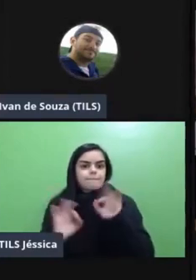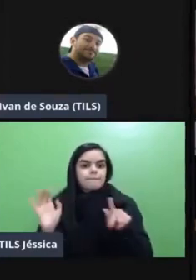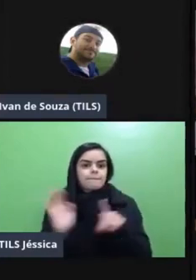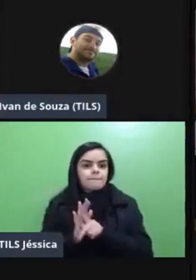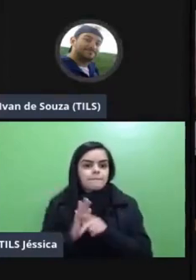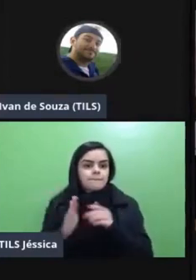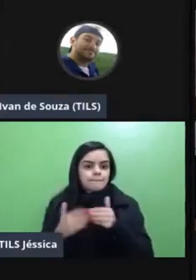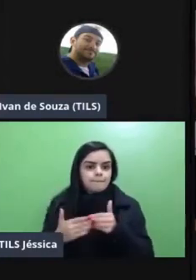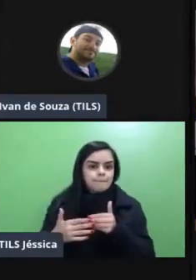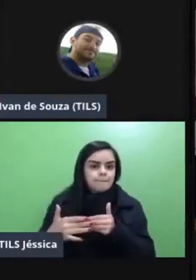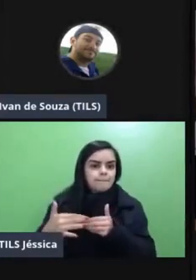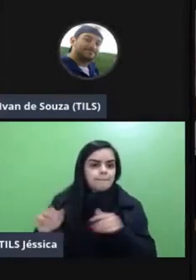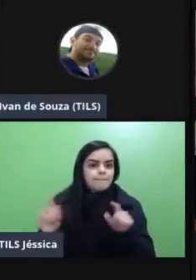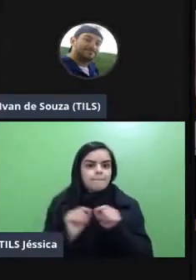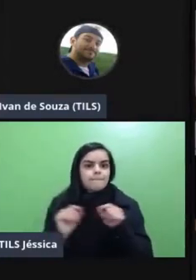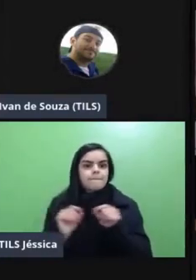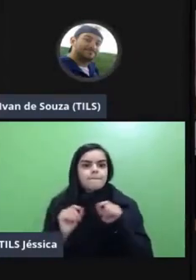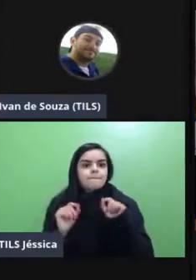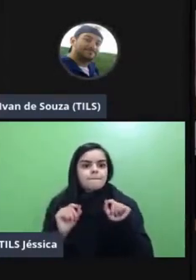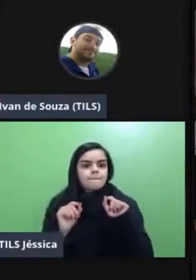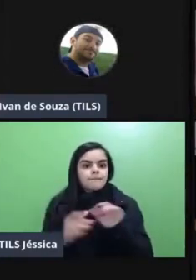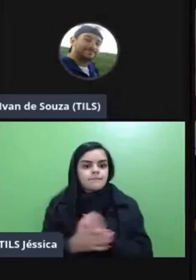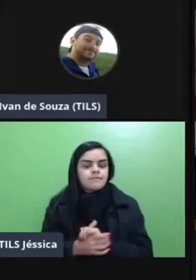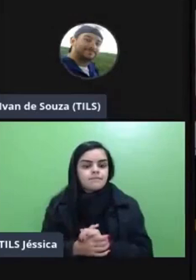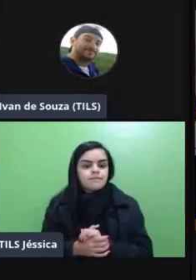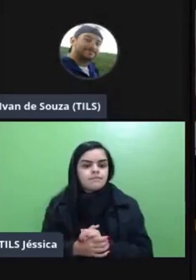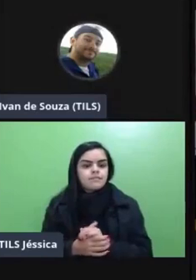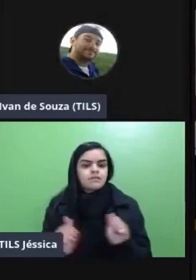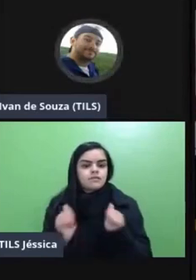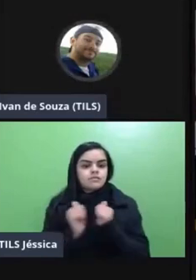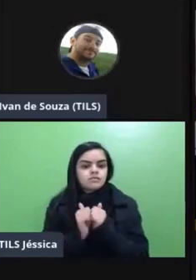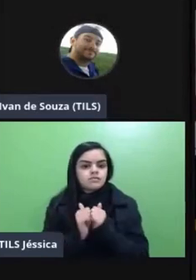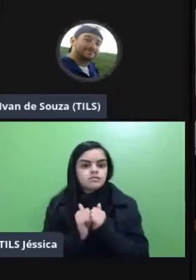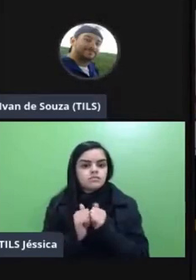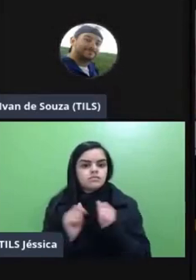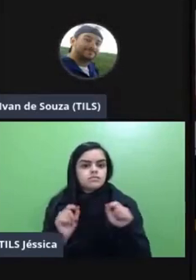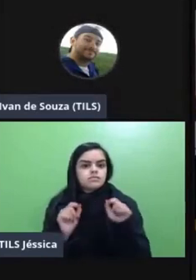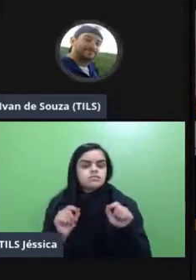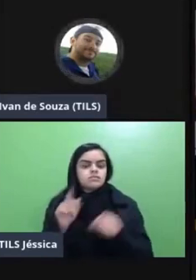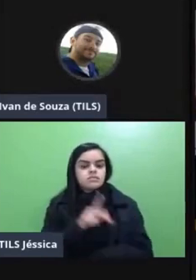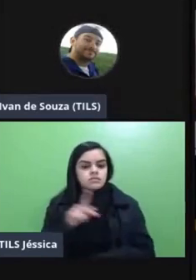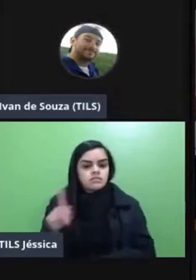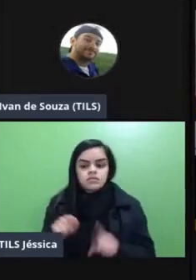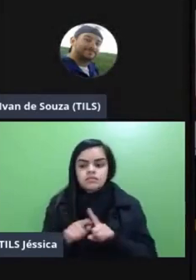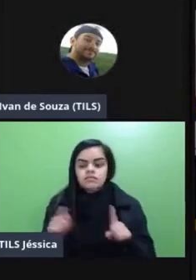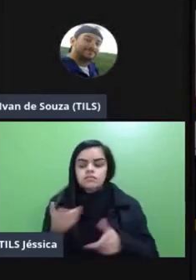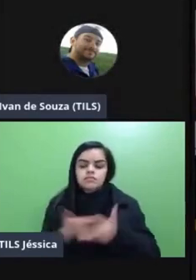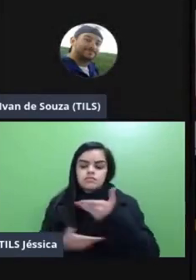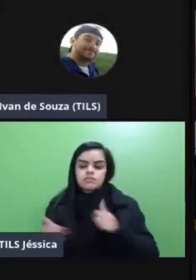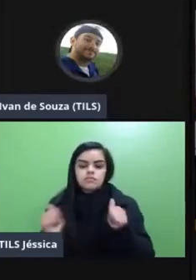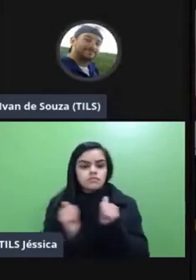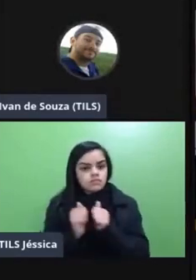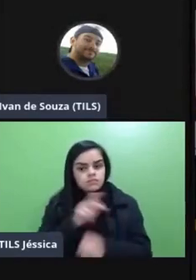percurso que não é feito totalmente ali é junto né é do professor mas mediado pelo professor